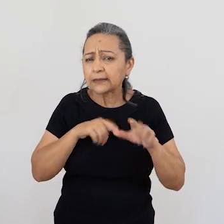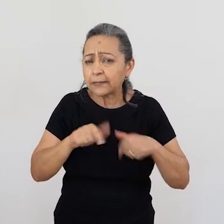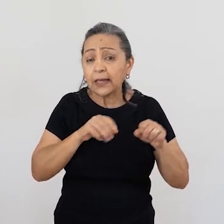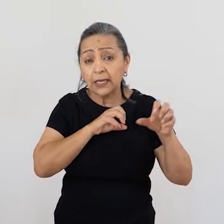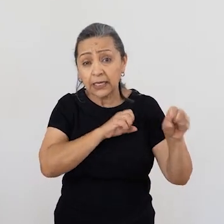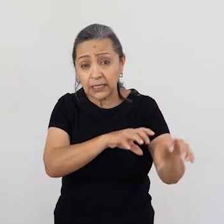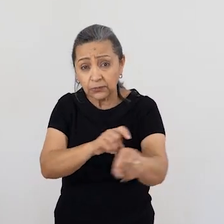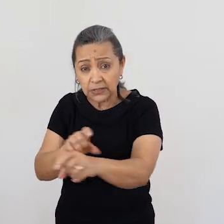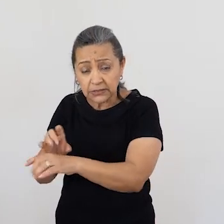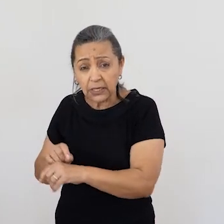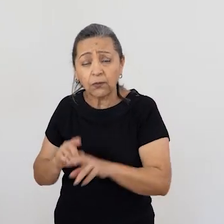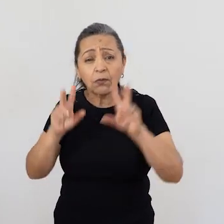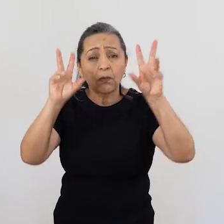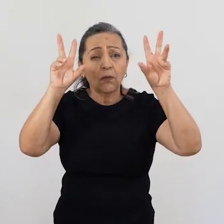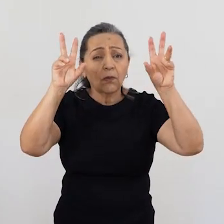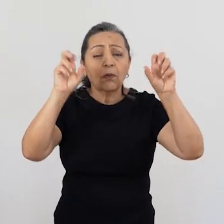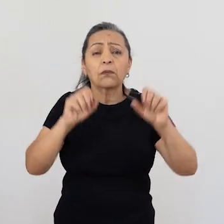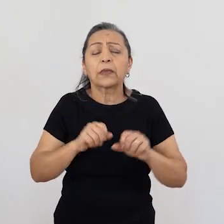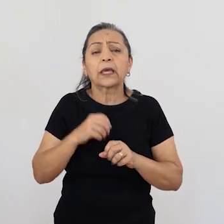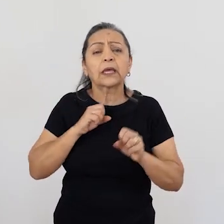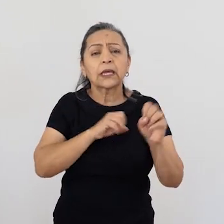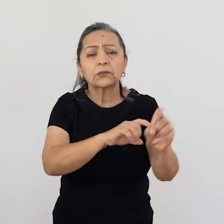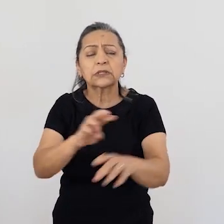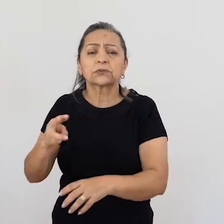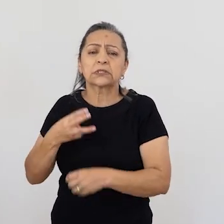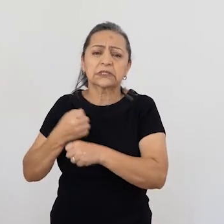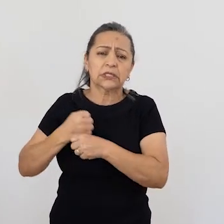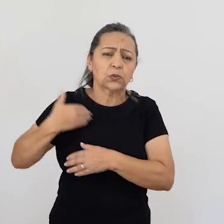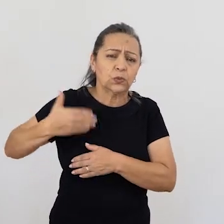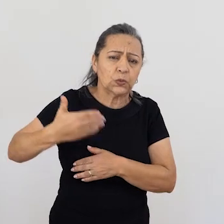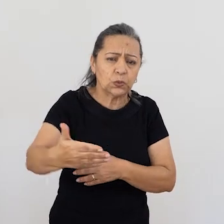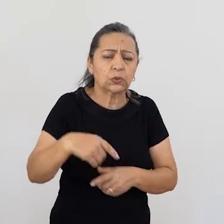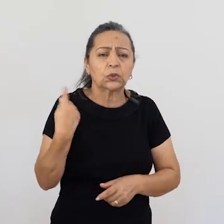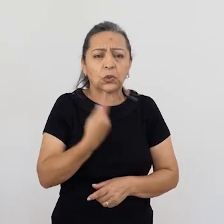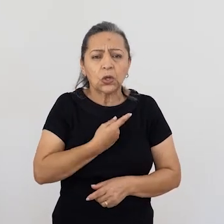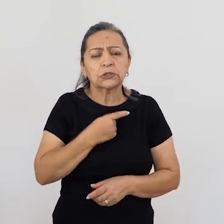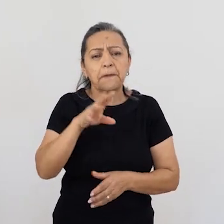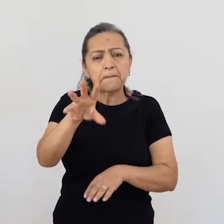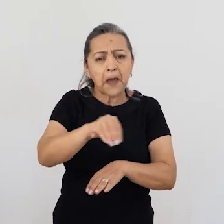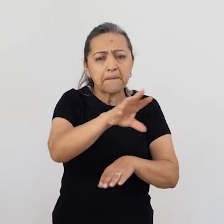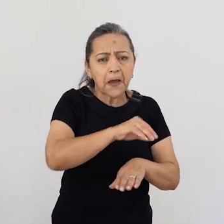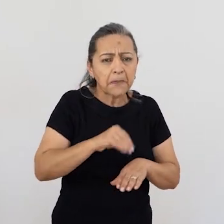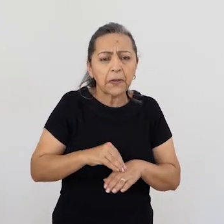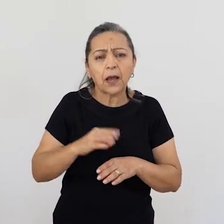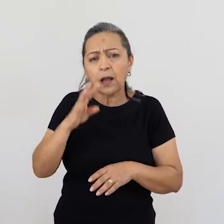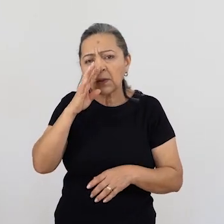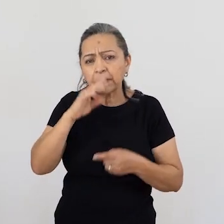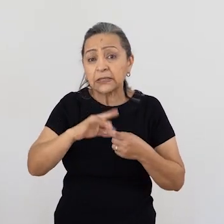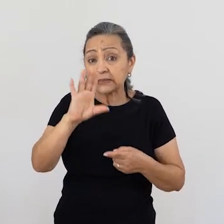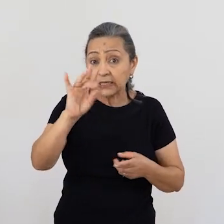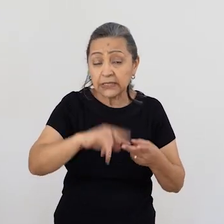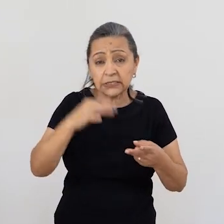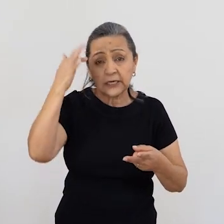partilhas. Porque aqui, Mônica, a gente trabalha a educação de acordo com o relatório de Ló, da educação para o